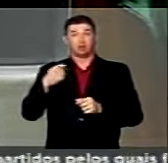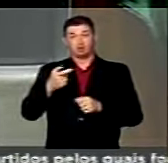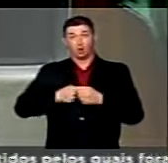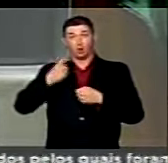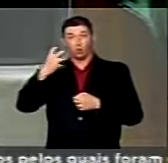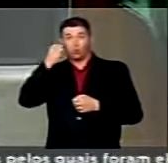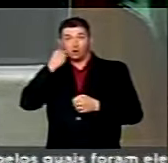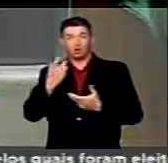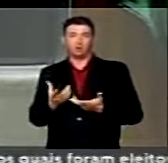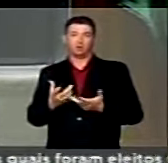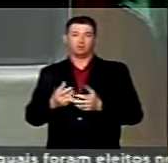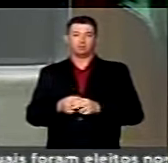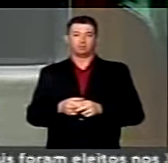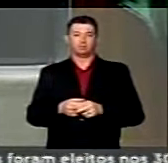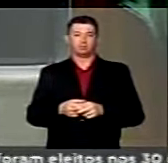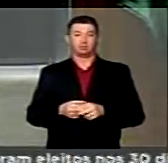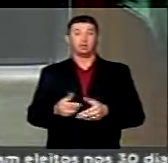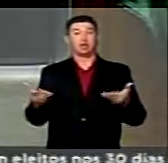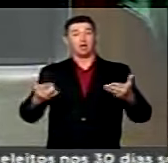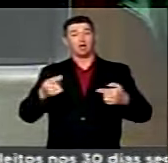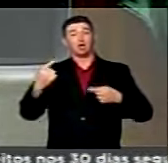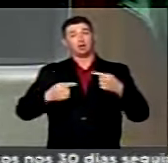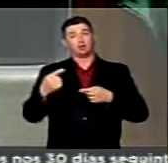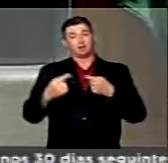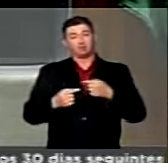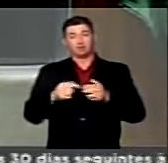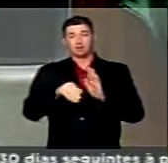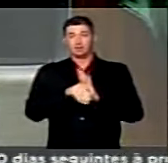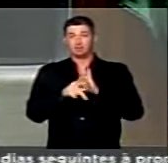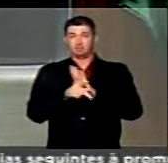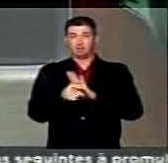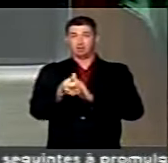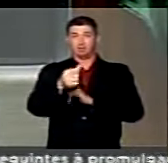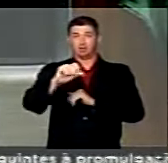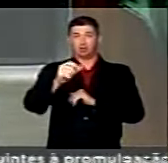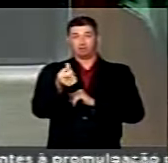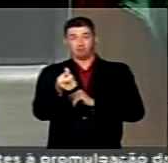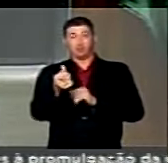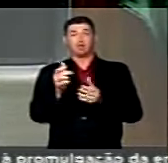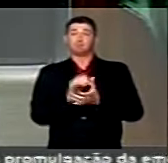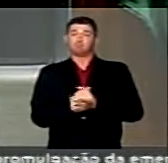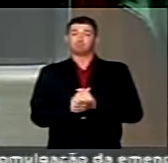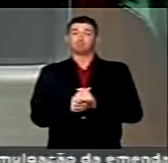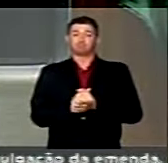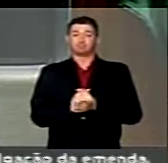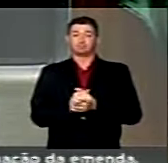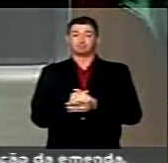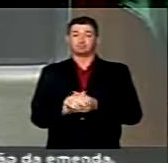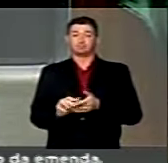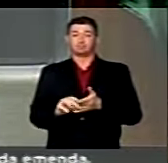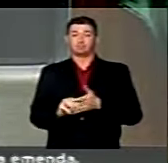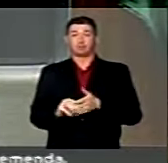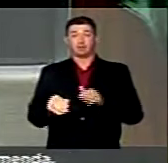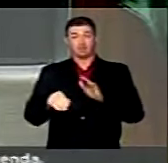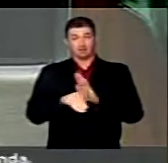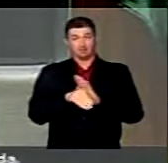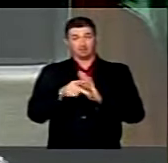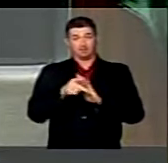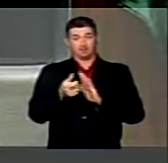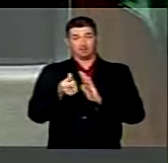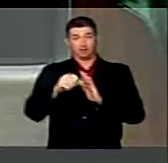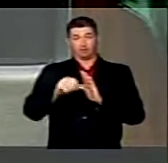capital. Estamos debatendo a medida provisória 696, a medida provisória